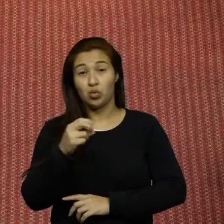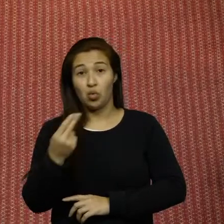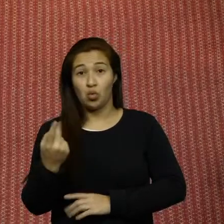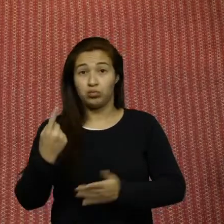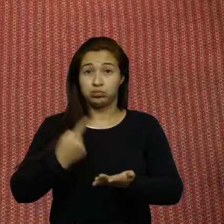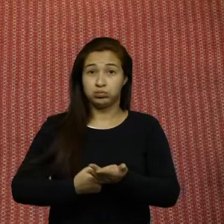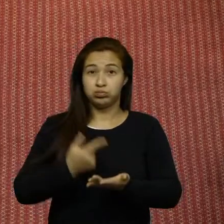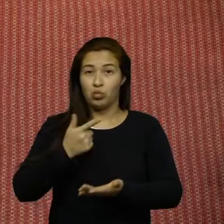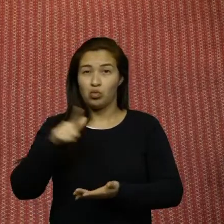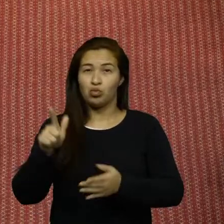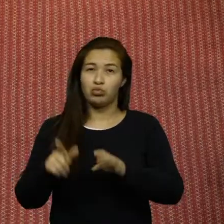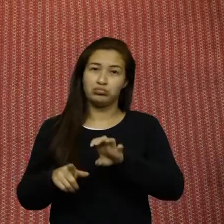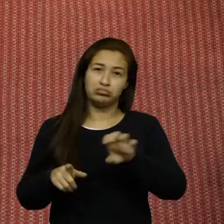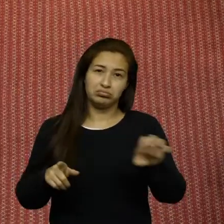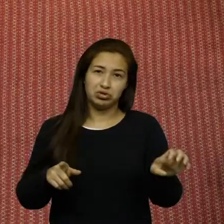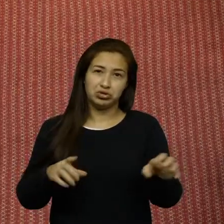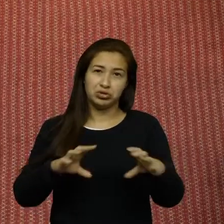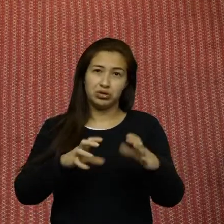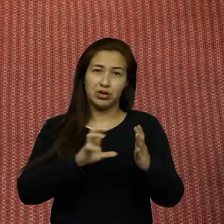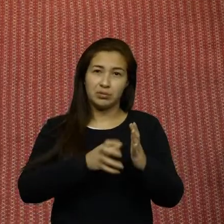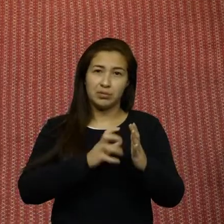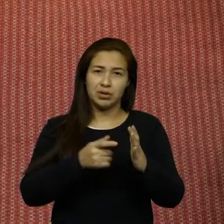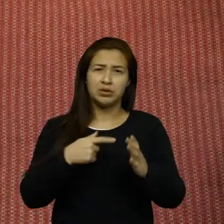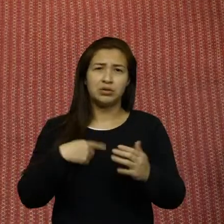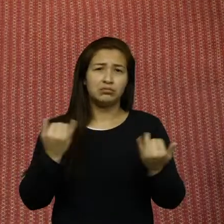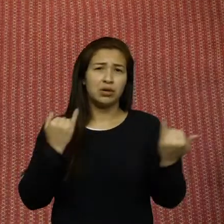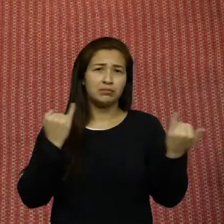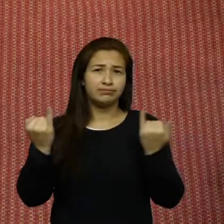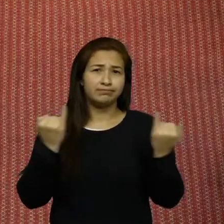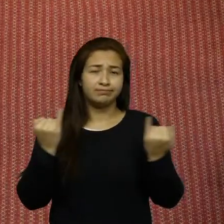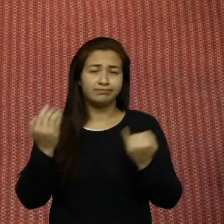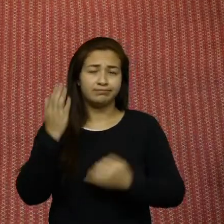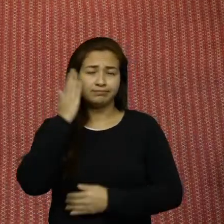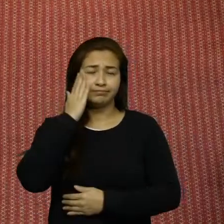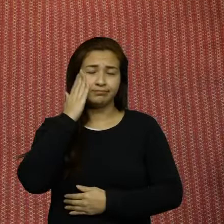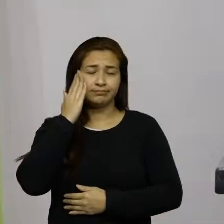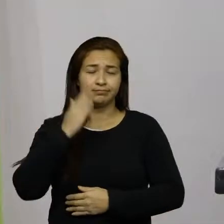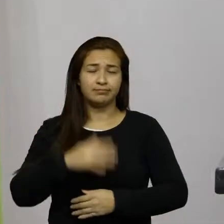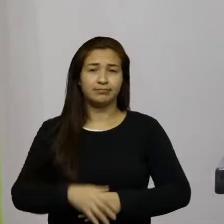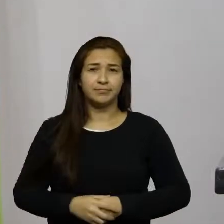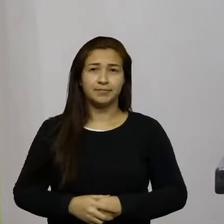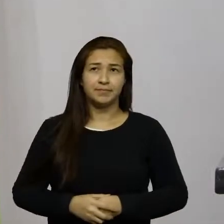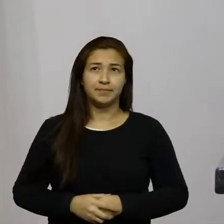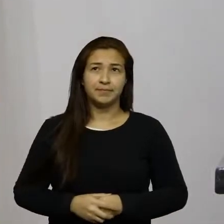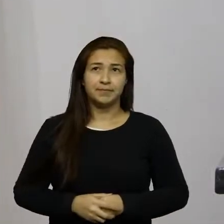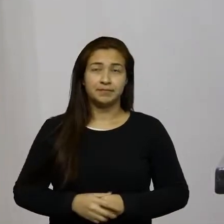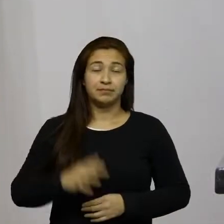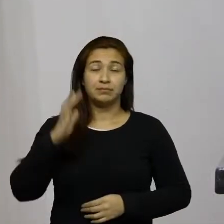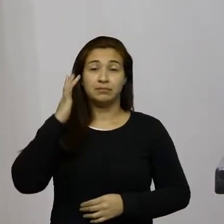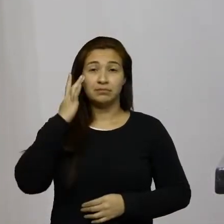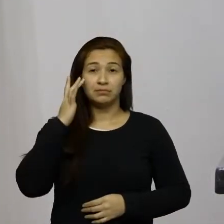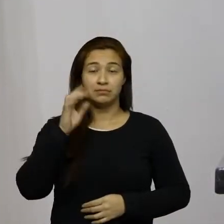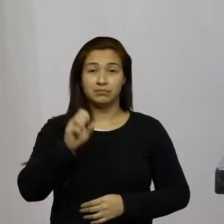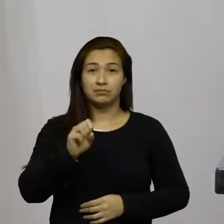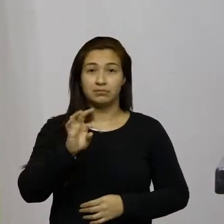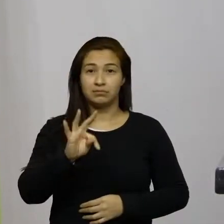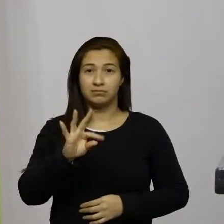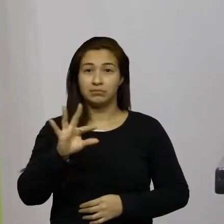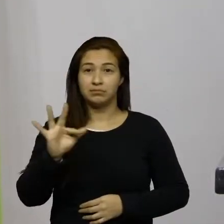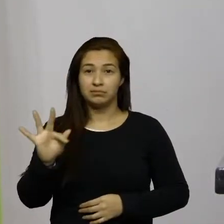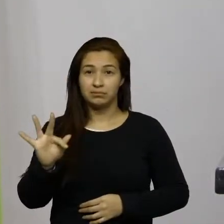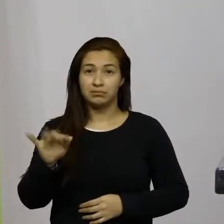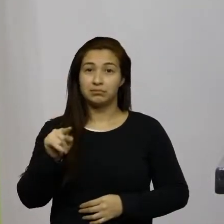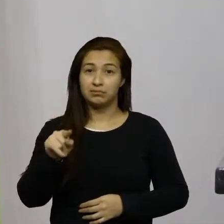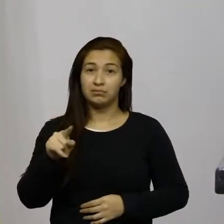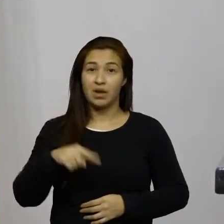centro-esquerdo ou esquerdo essa informação que o catarinense também gostaria de saber obrigado eu acho que o STF logo logo vai ter